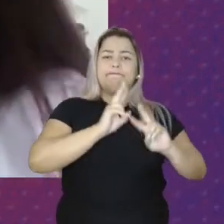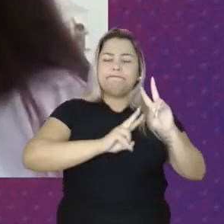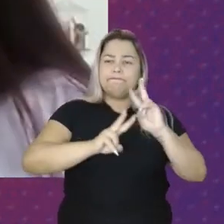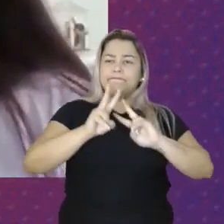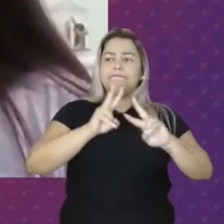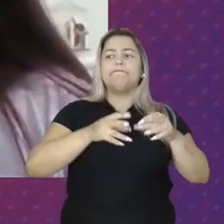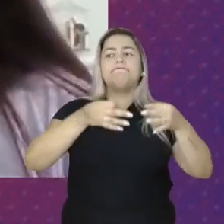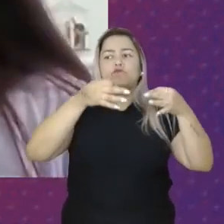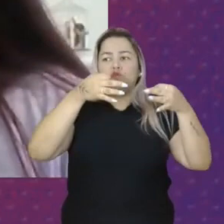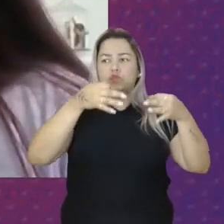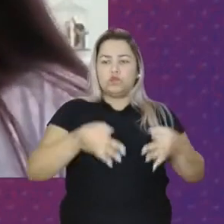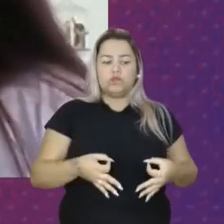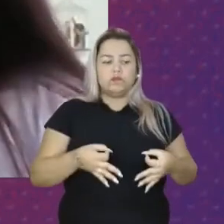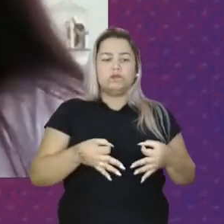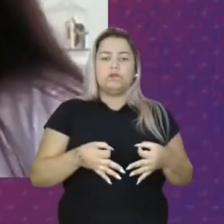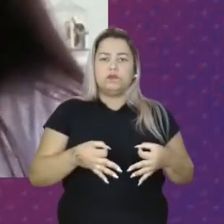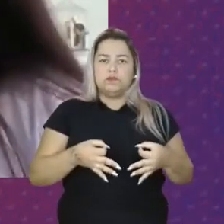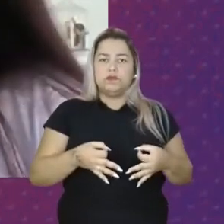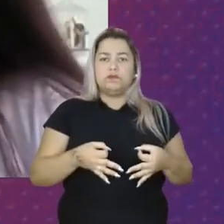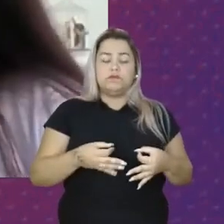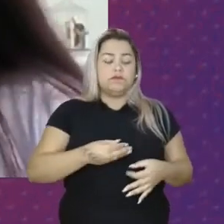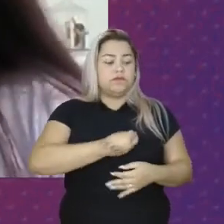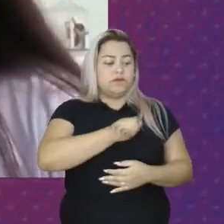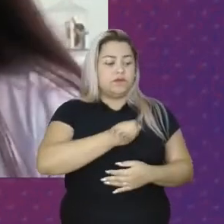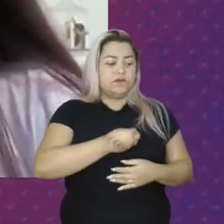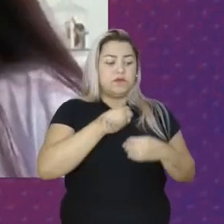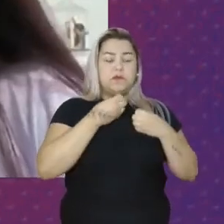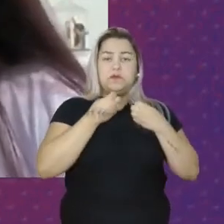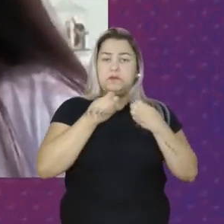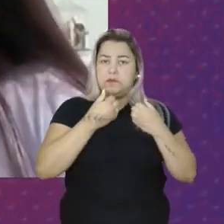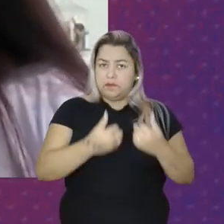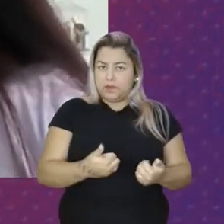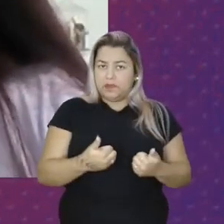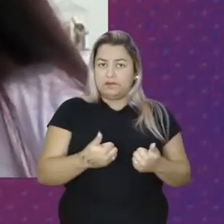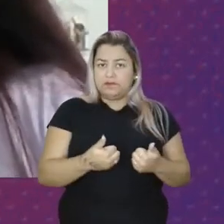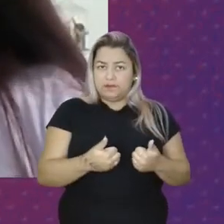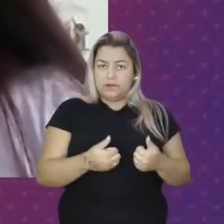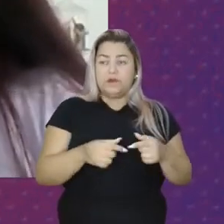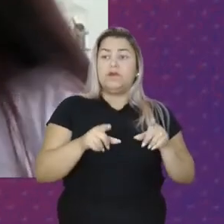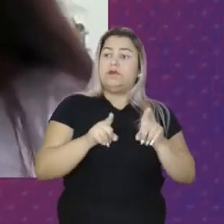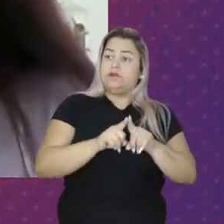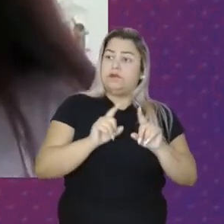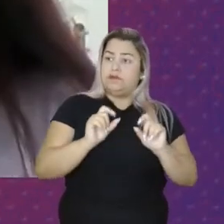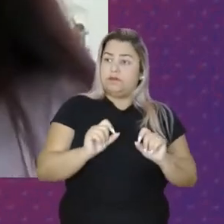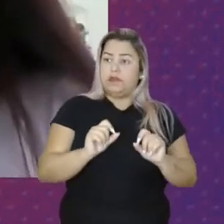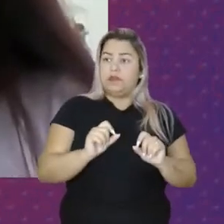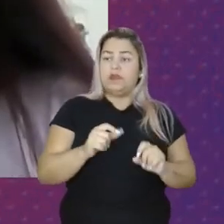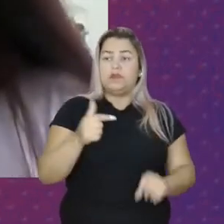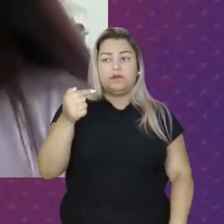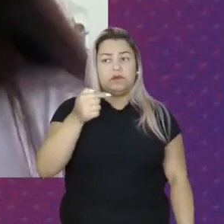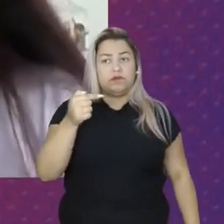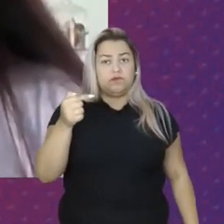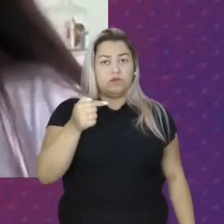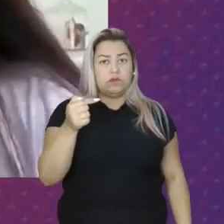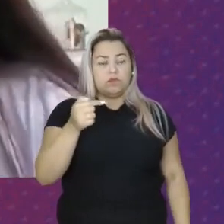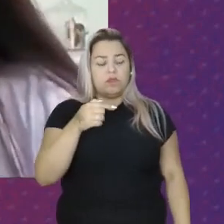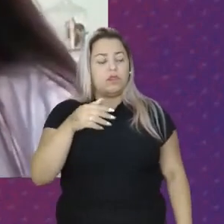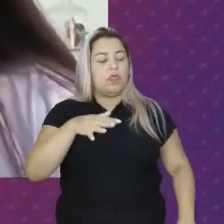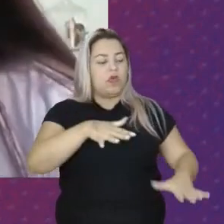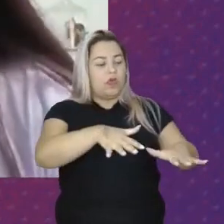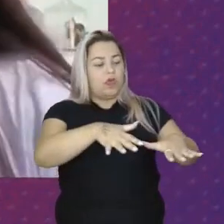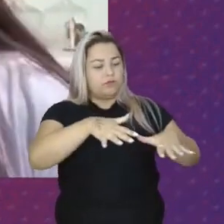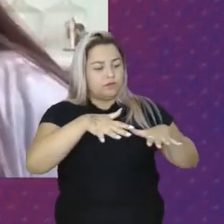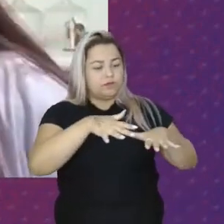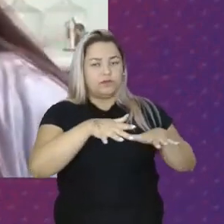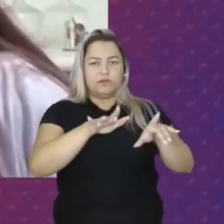dignidade Da gente Viver Bem E é por isso Inclusive Que a Sétima edição Da Marcha das Margaridas